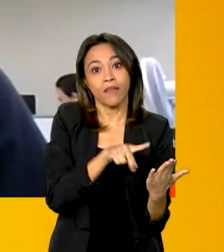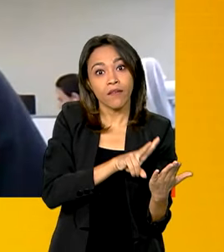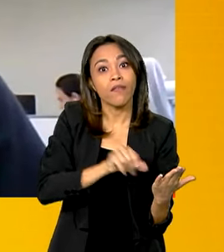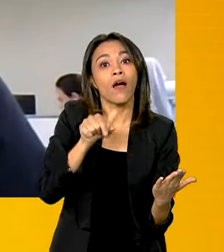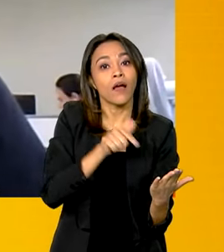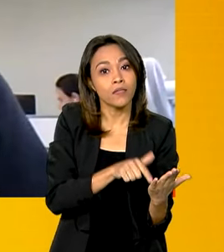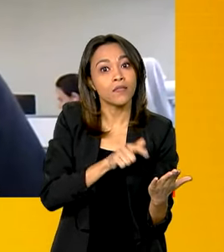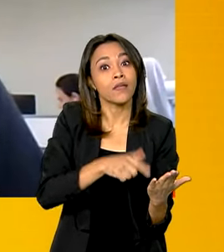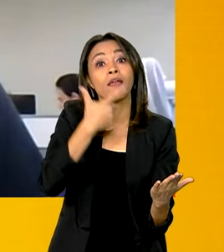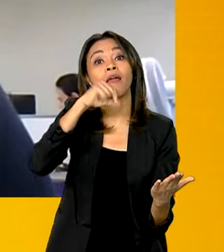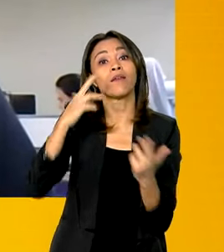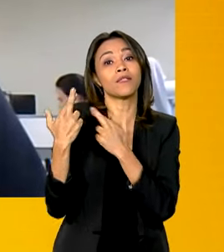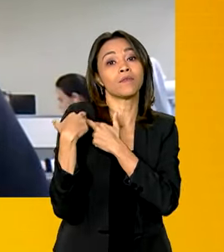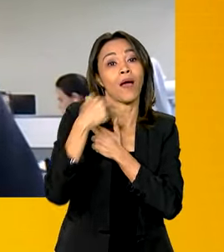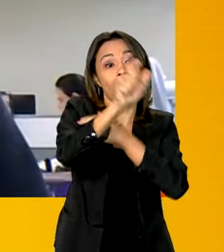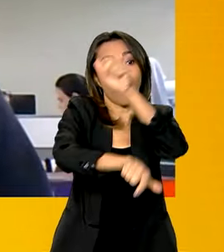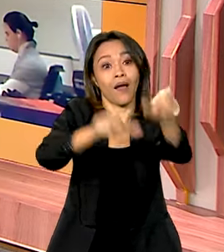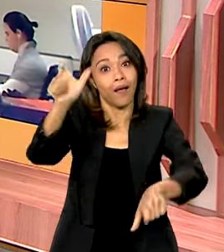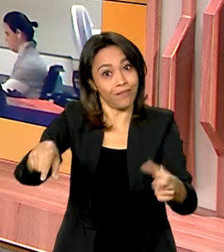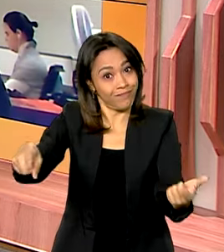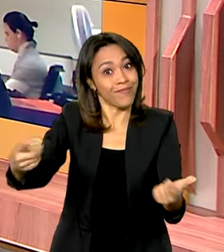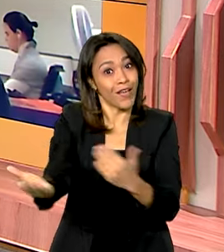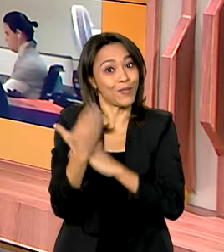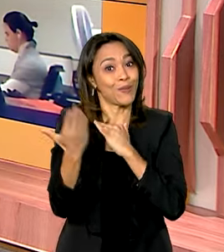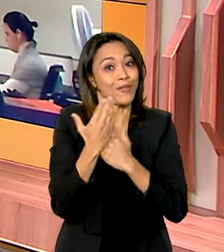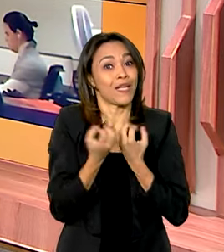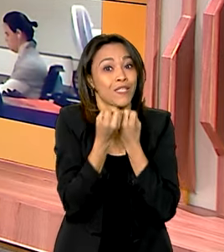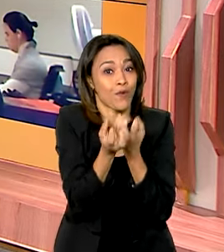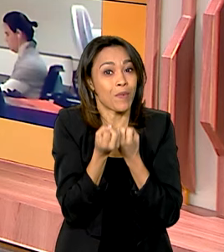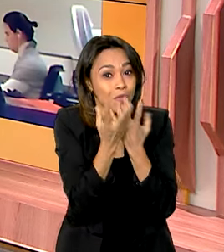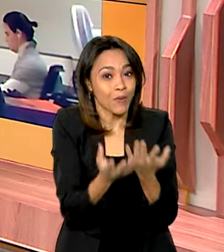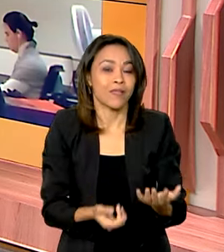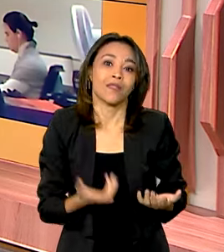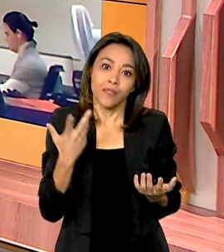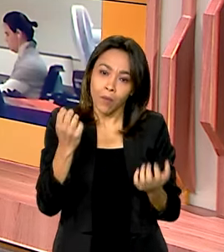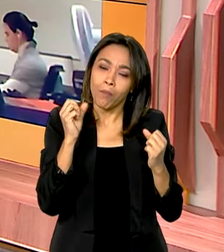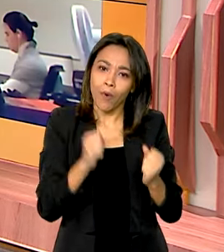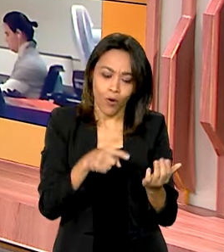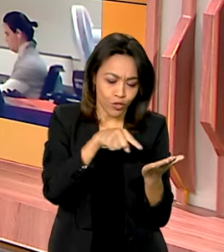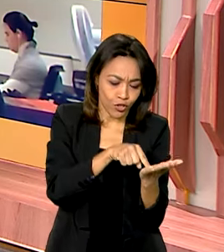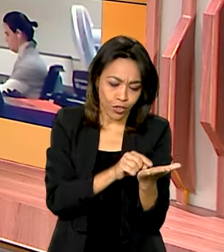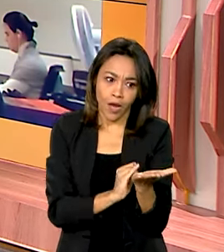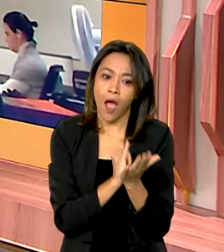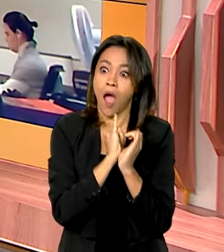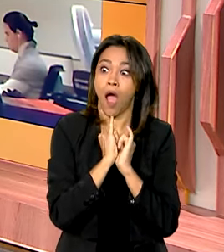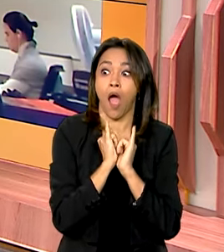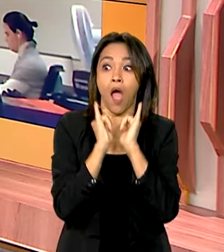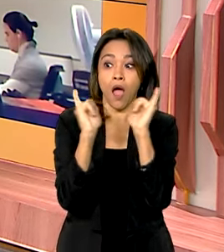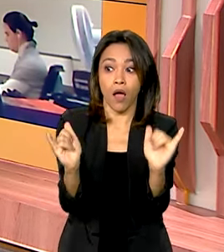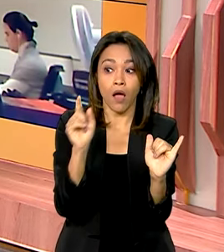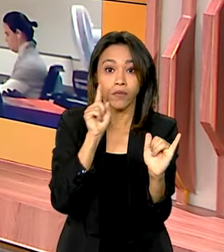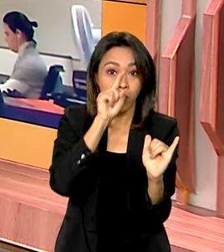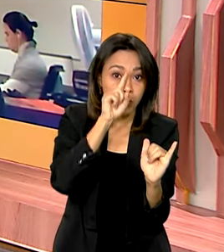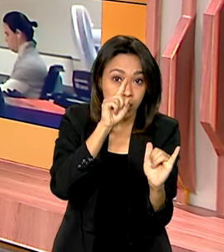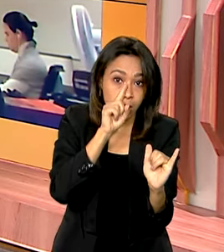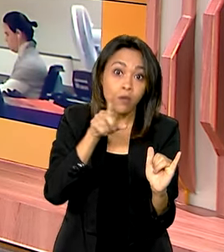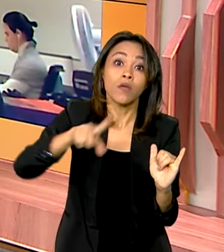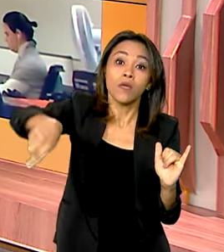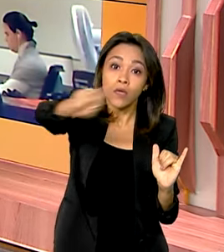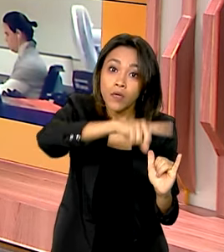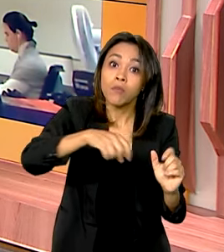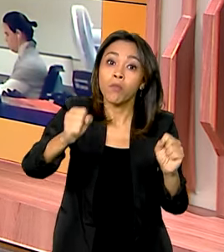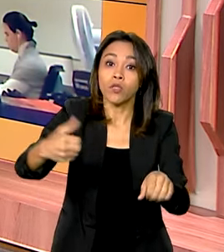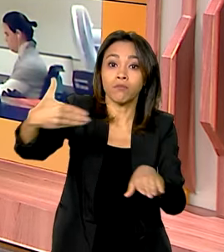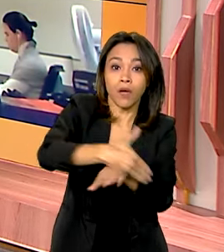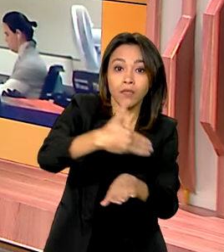feito pela população. Olha que interessante. Então, ela pode informar a população, a população pode participar fazendo esse